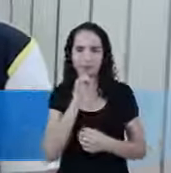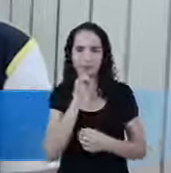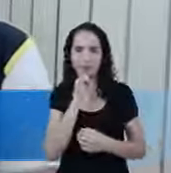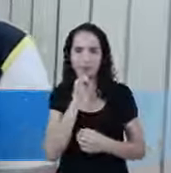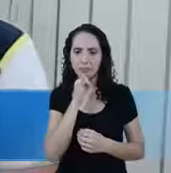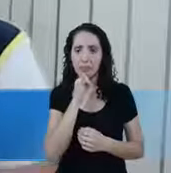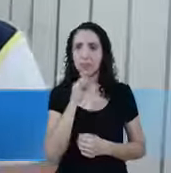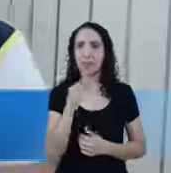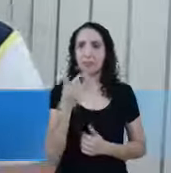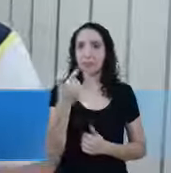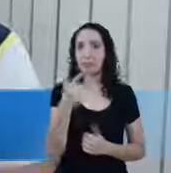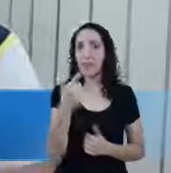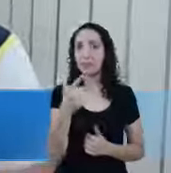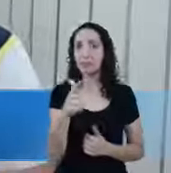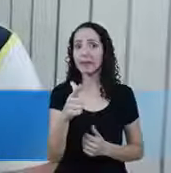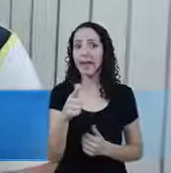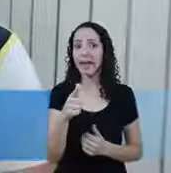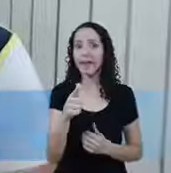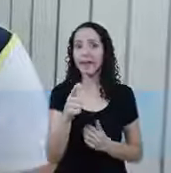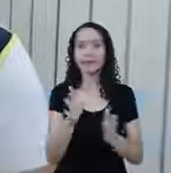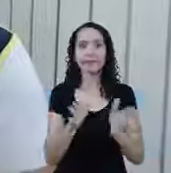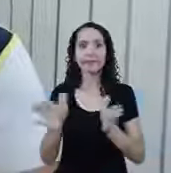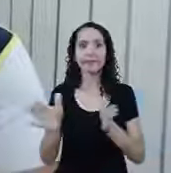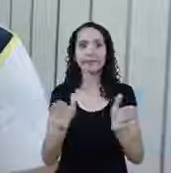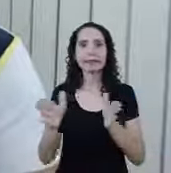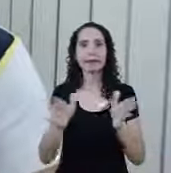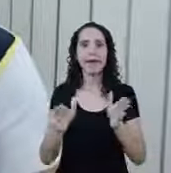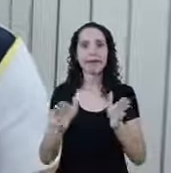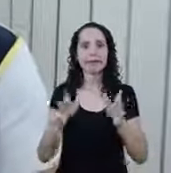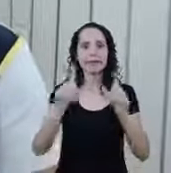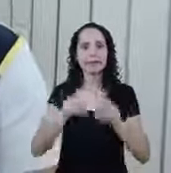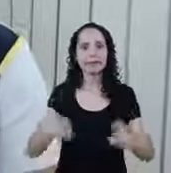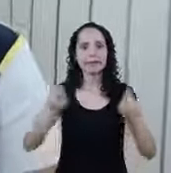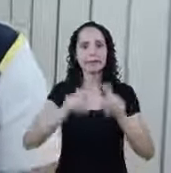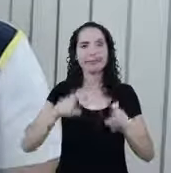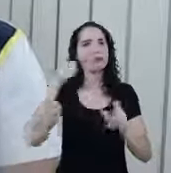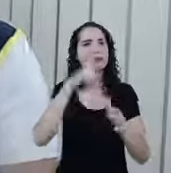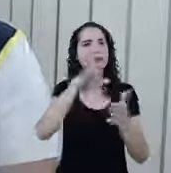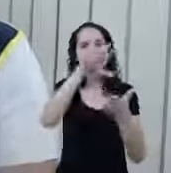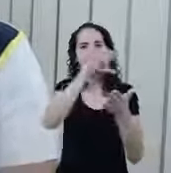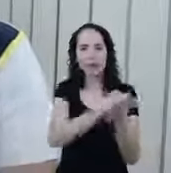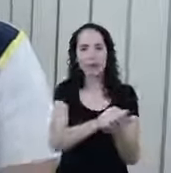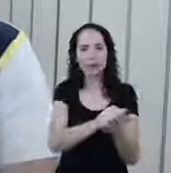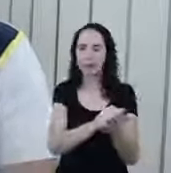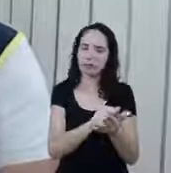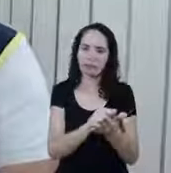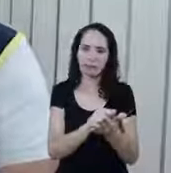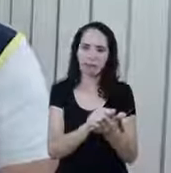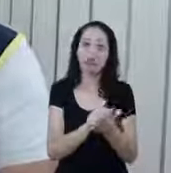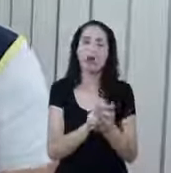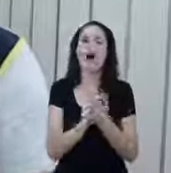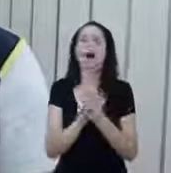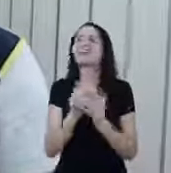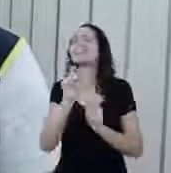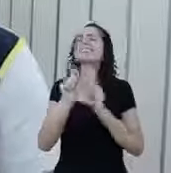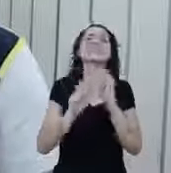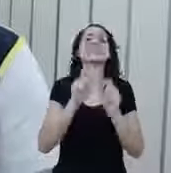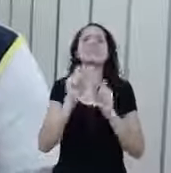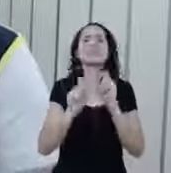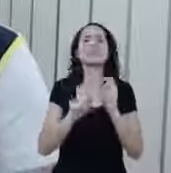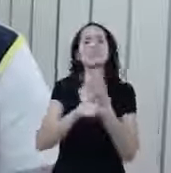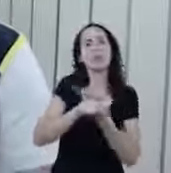Acesso a um cadastro Ou a um computador Para poder fazer esse cadastro Eles podem procurar Para quem